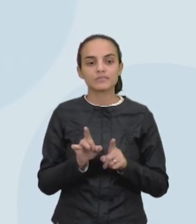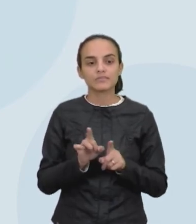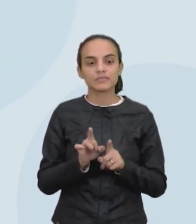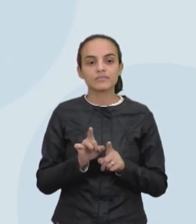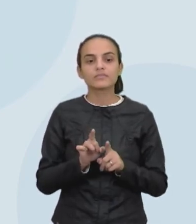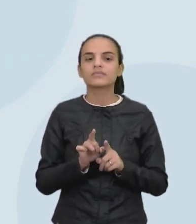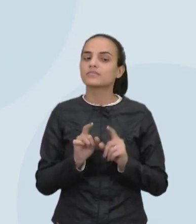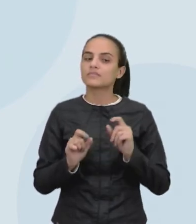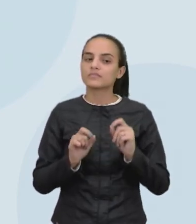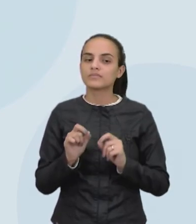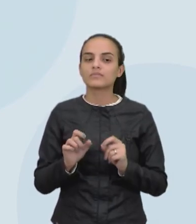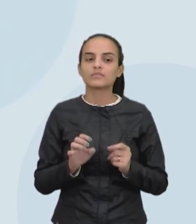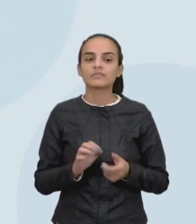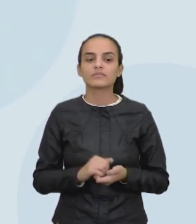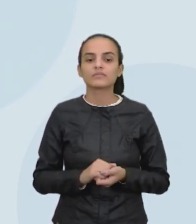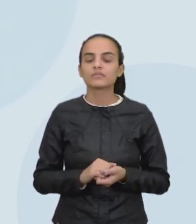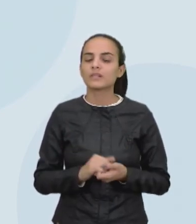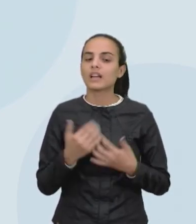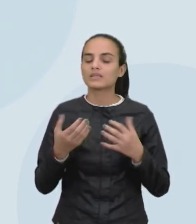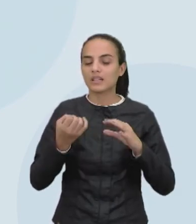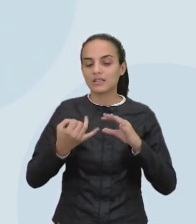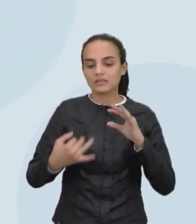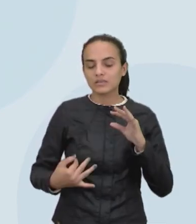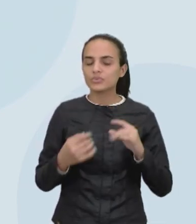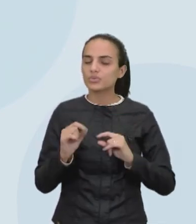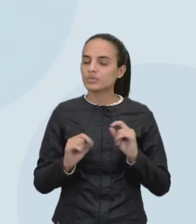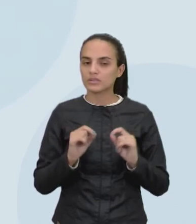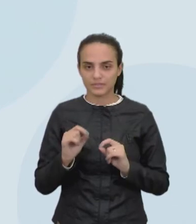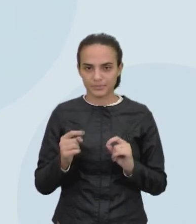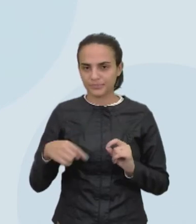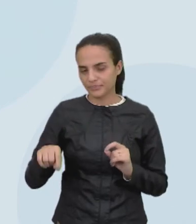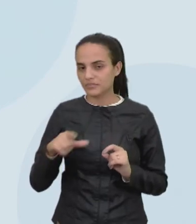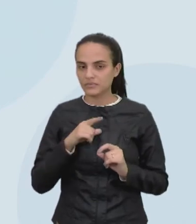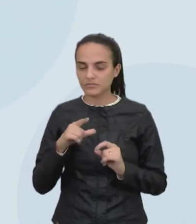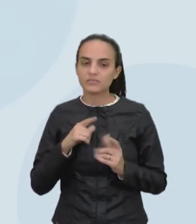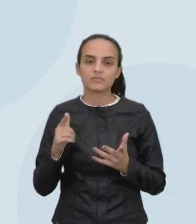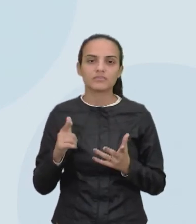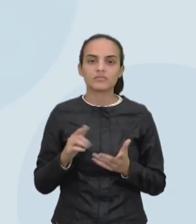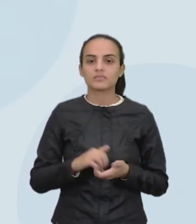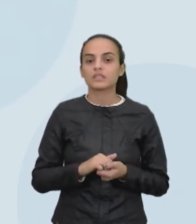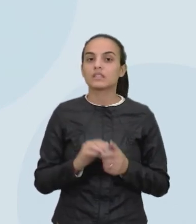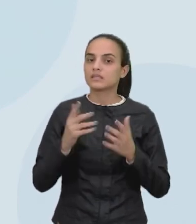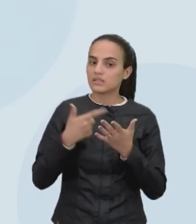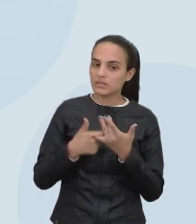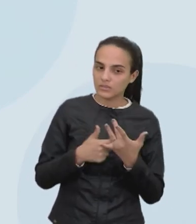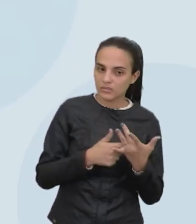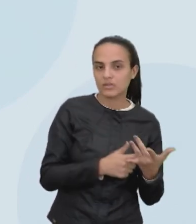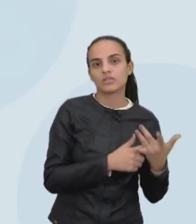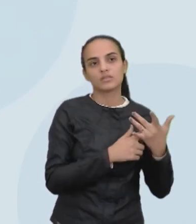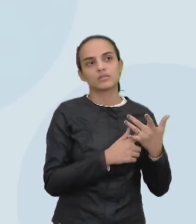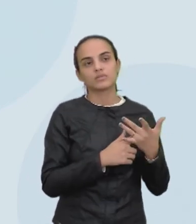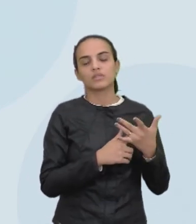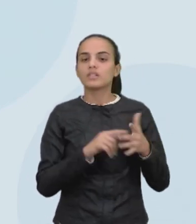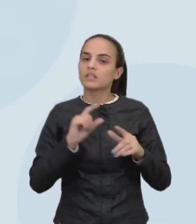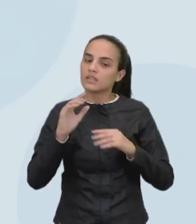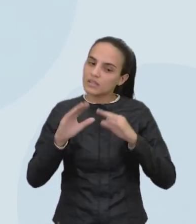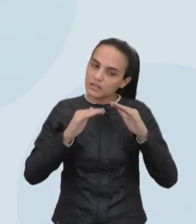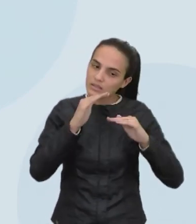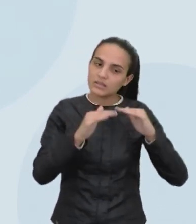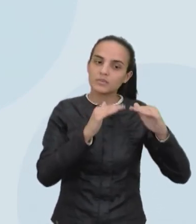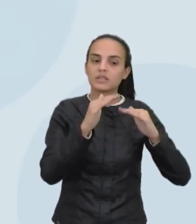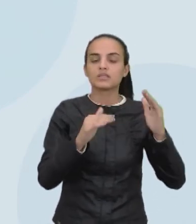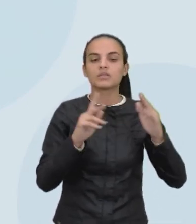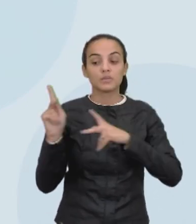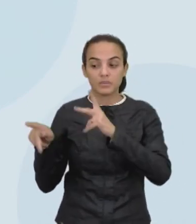quais seriam então as características, né. Então, olha só, a gente tem aí, olha, progresso tecnológico, crescimento populacional,